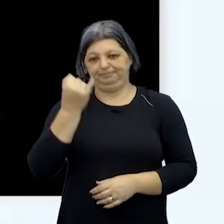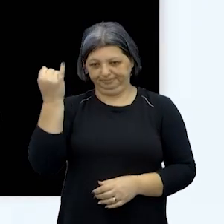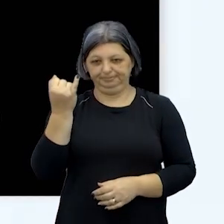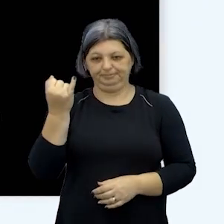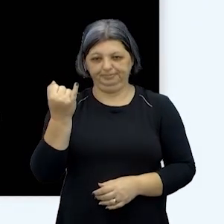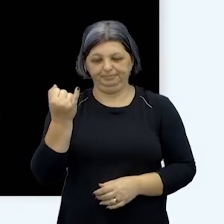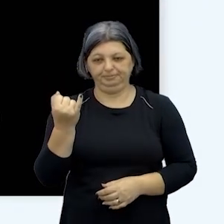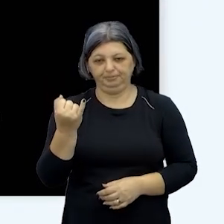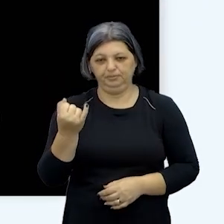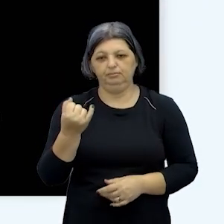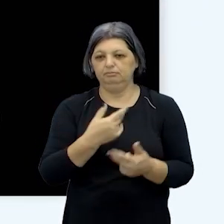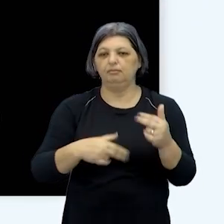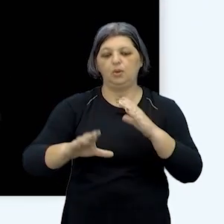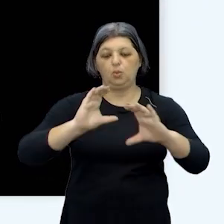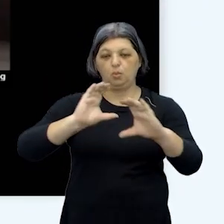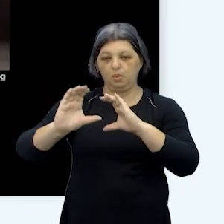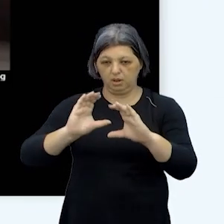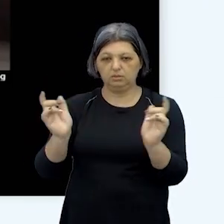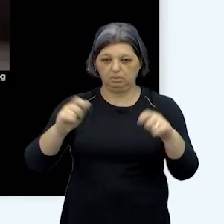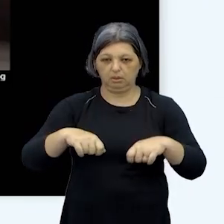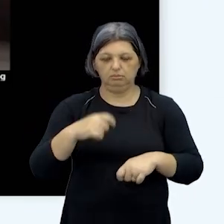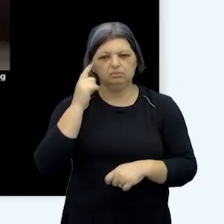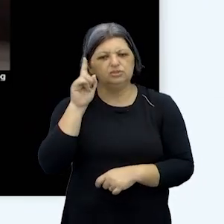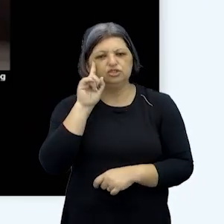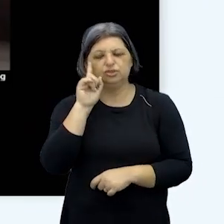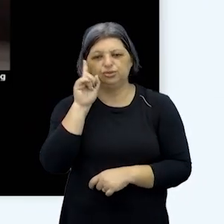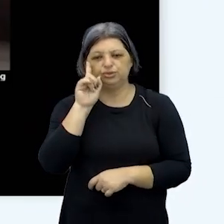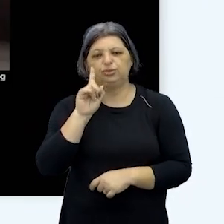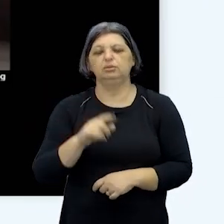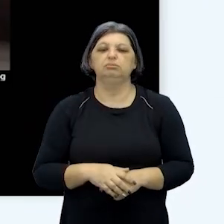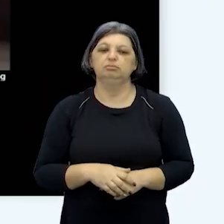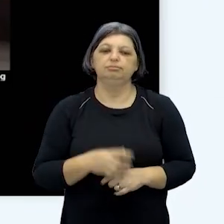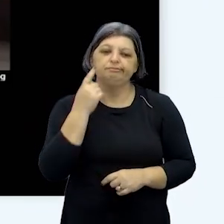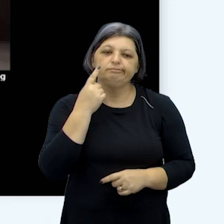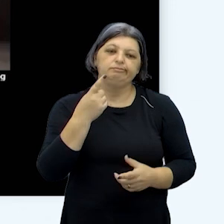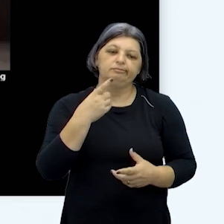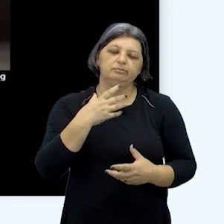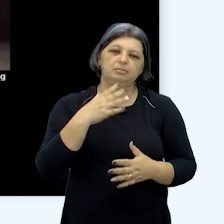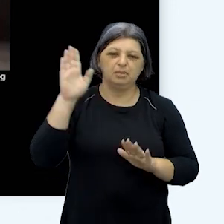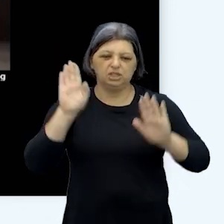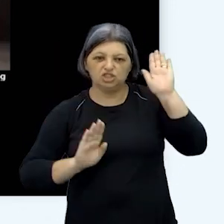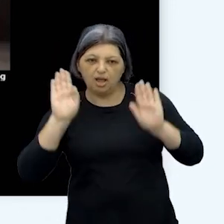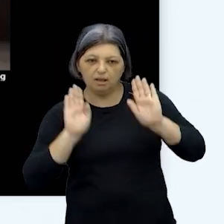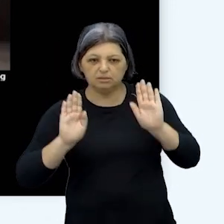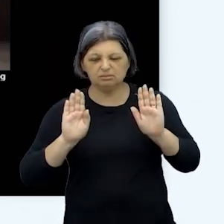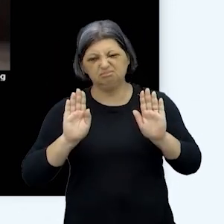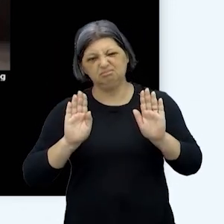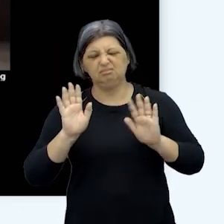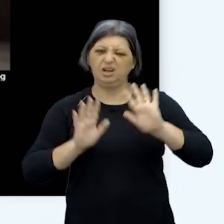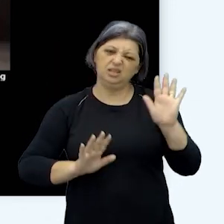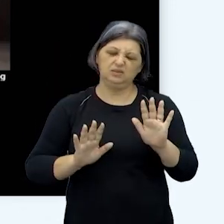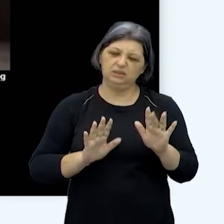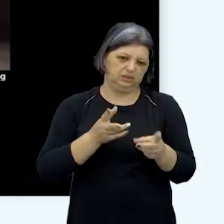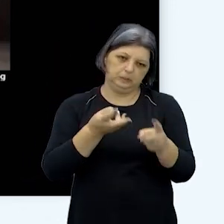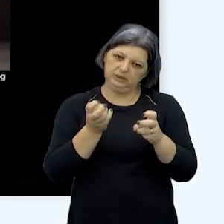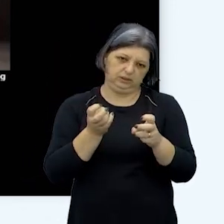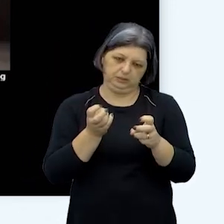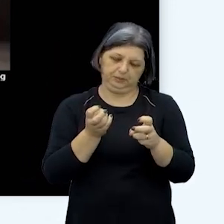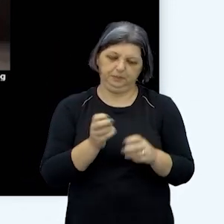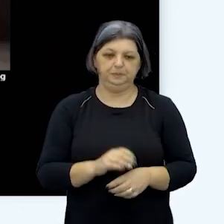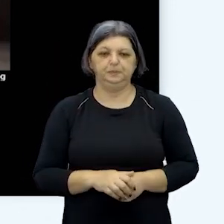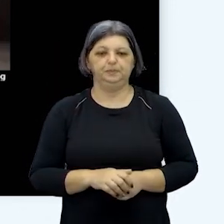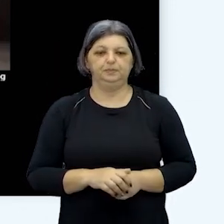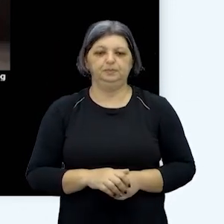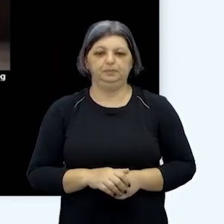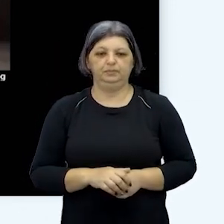instrumento de comunicação no dia a dia nossos gestos podem ser inconscientes a